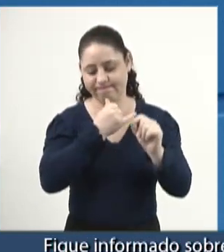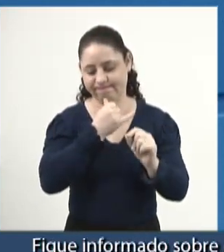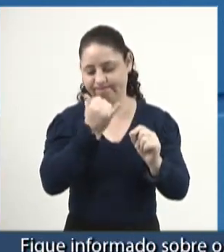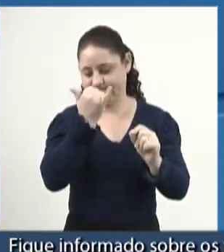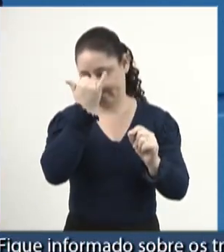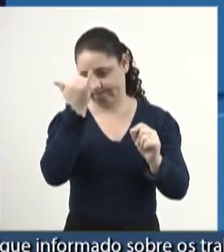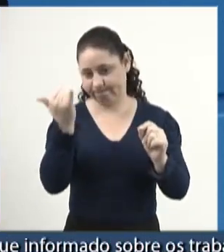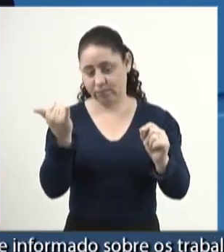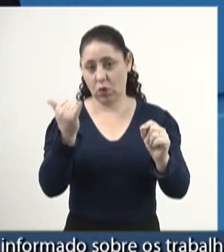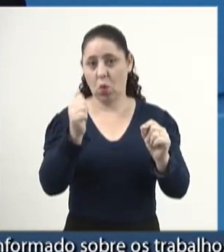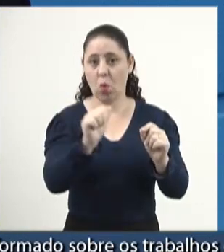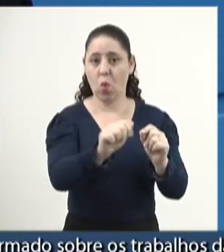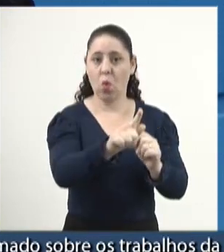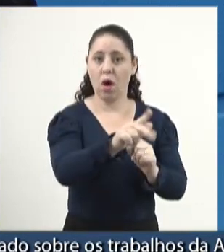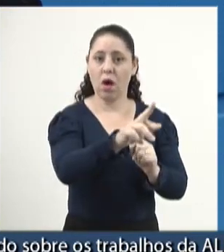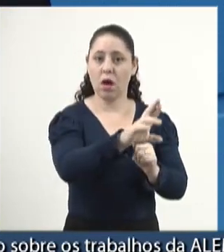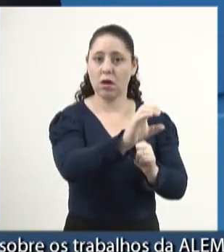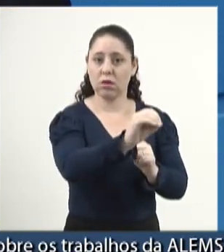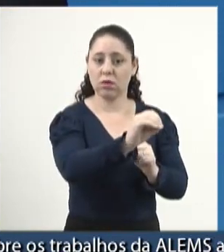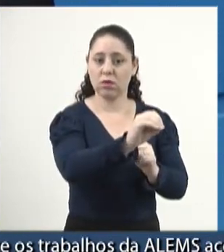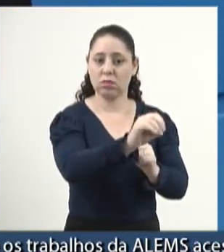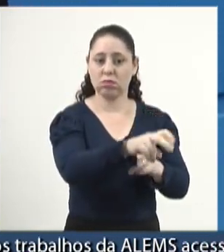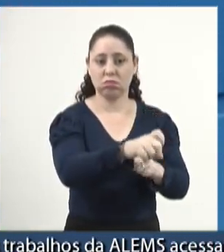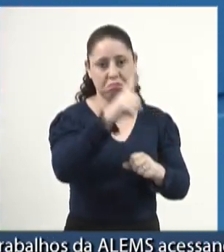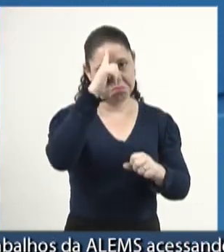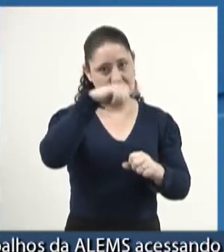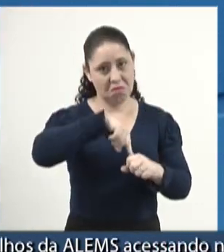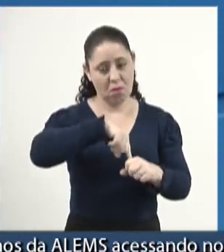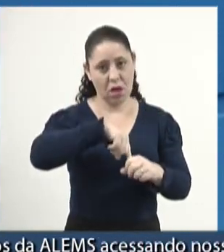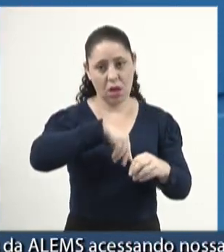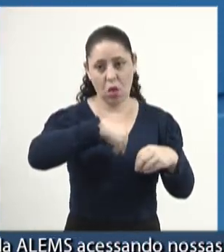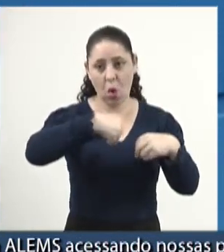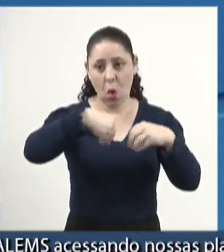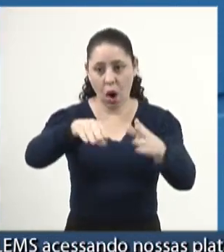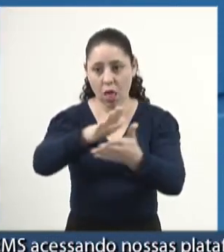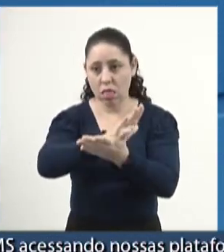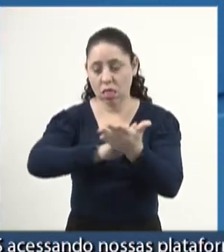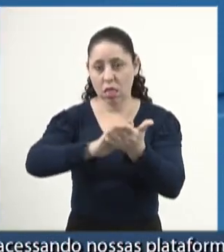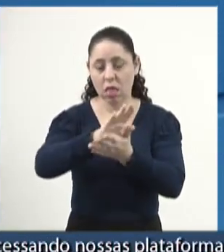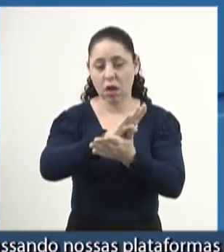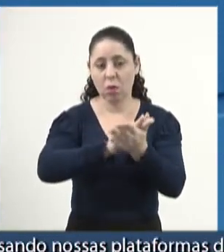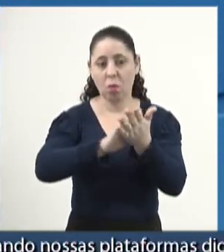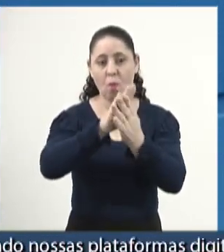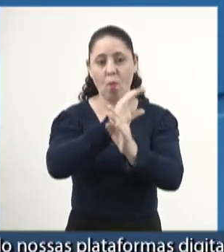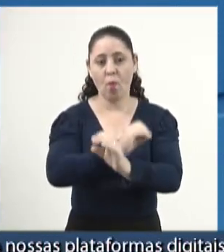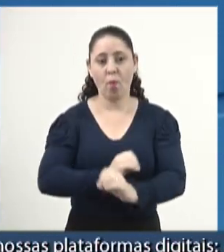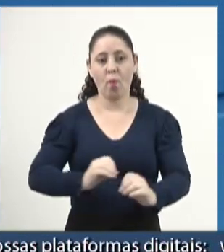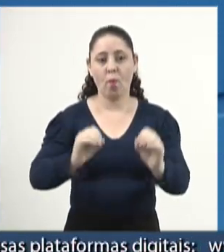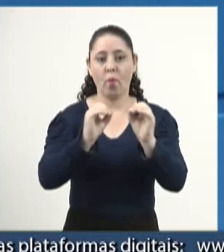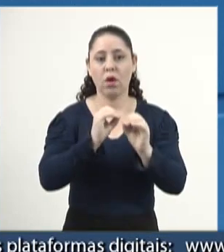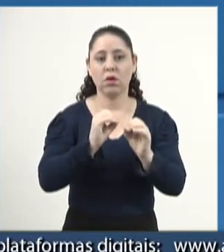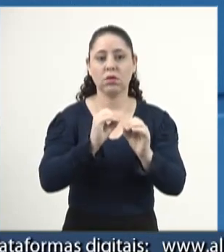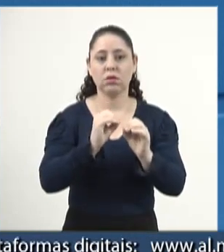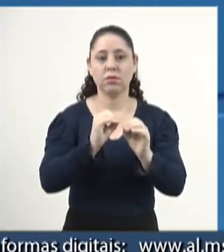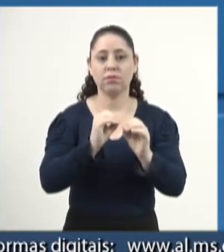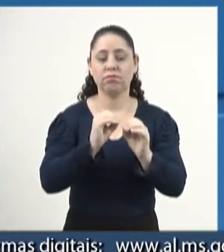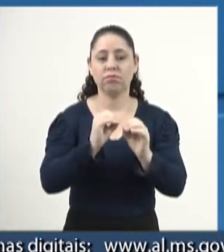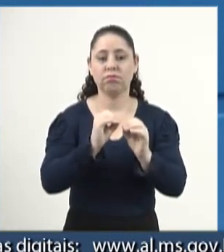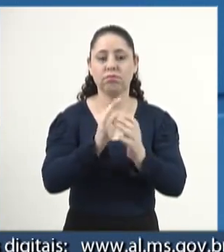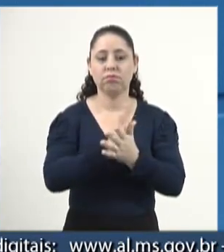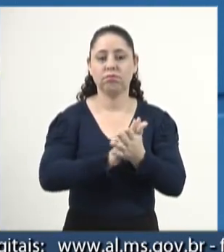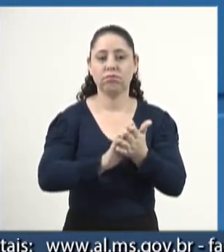infelizmente, o agronegócio não mandou entregar na Cozinha Solidária, deputado Márcia, nem um casco de boi,